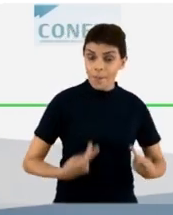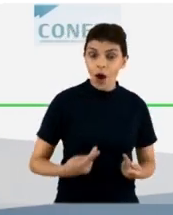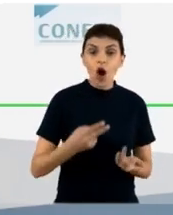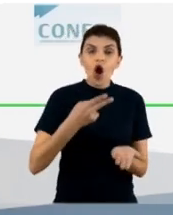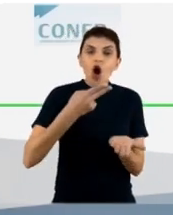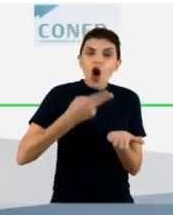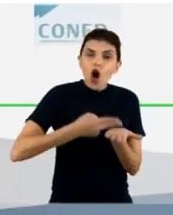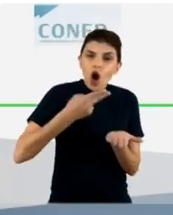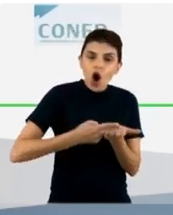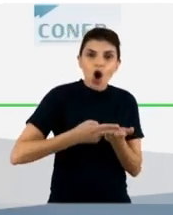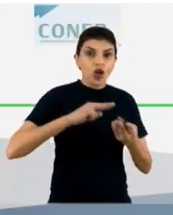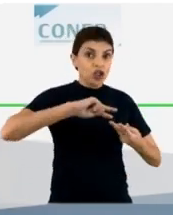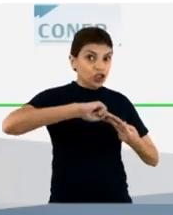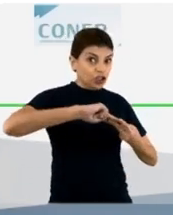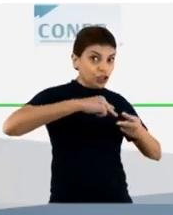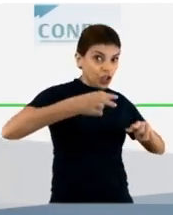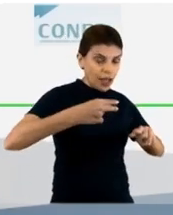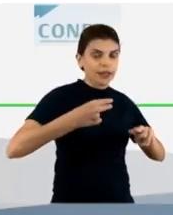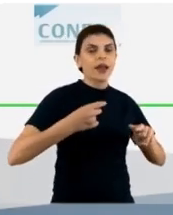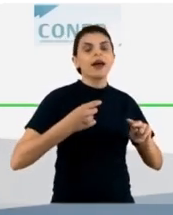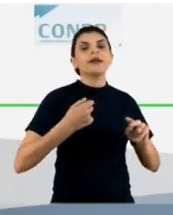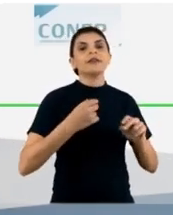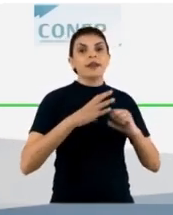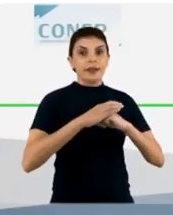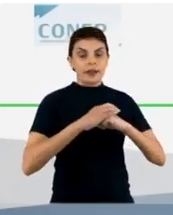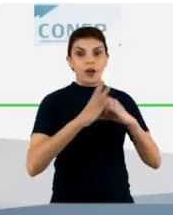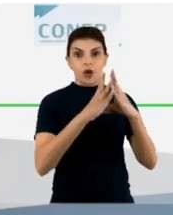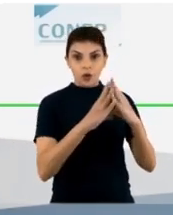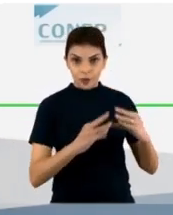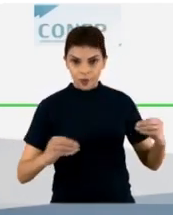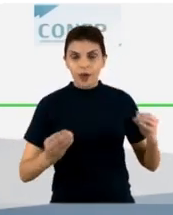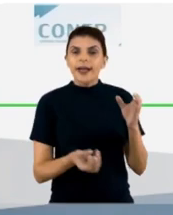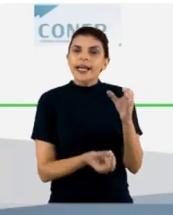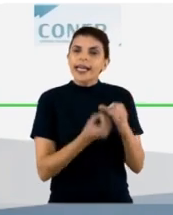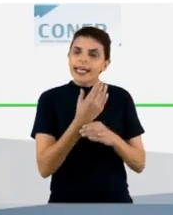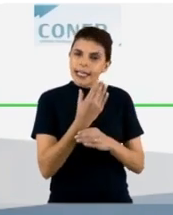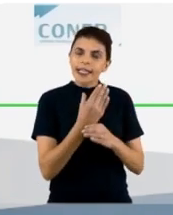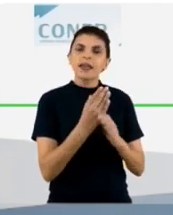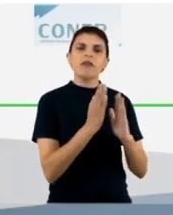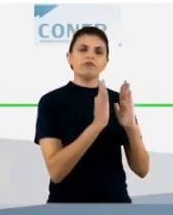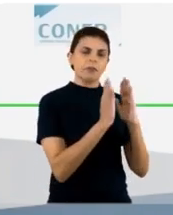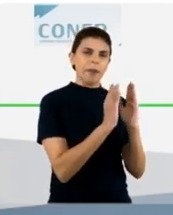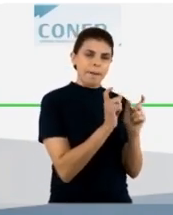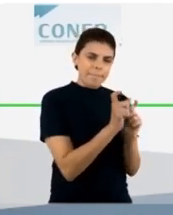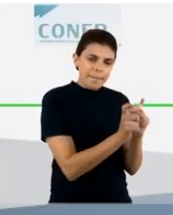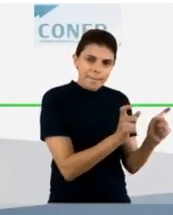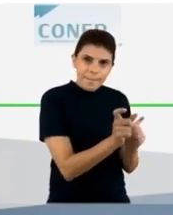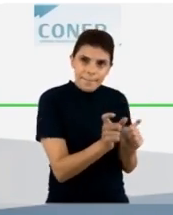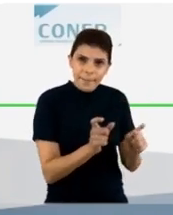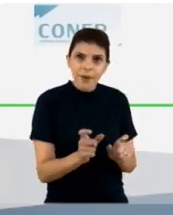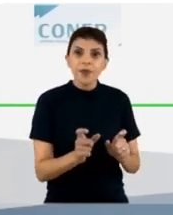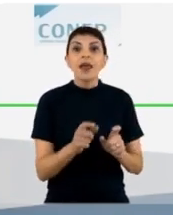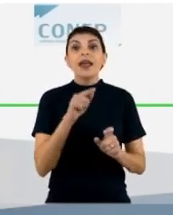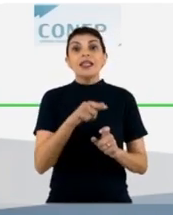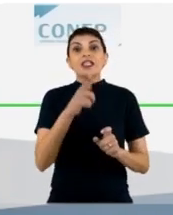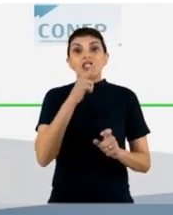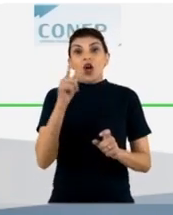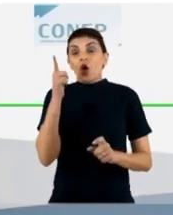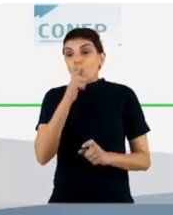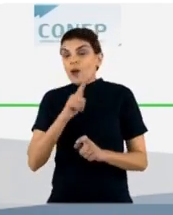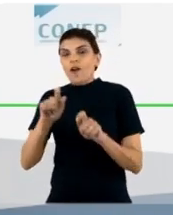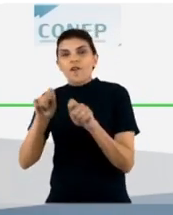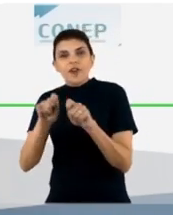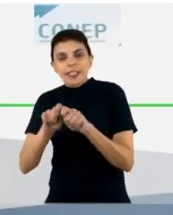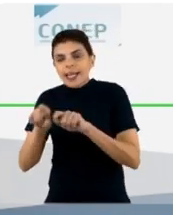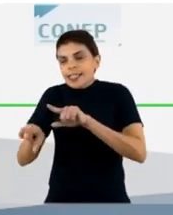genético desses anticorpos. Então, nós construímos essa biblioteca de fagos. A partir dessa biblioteca, nós